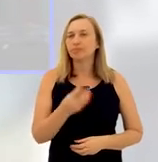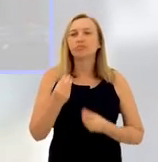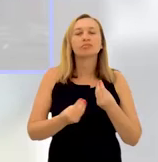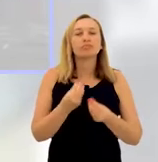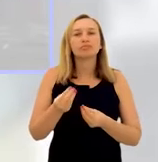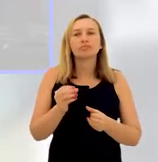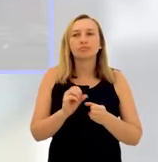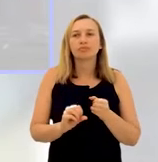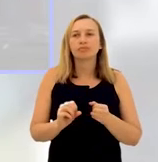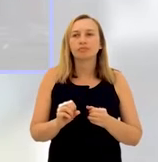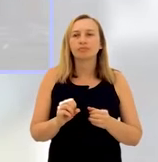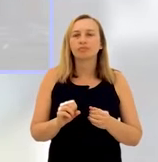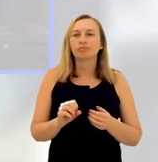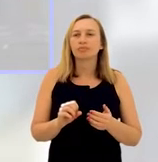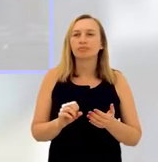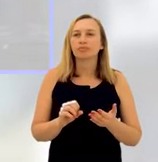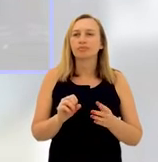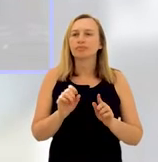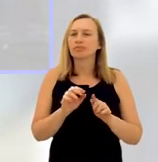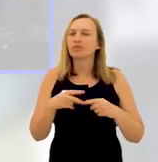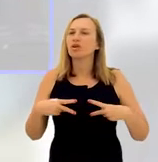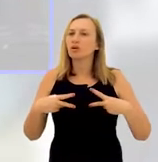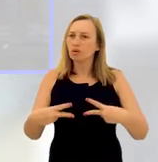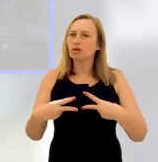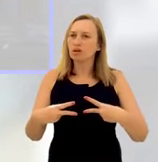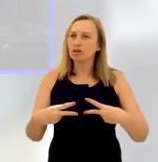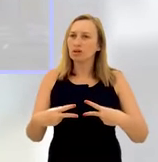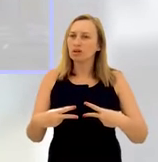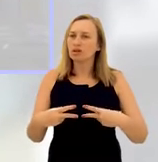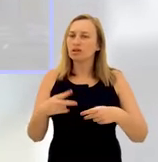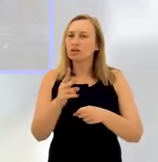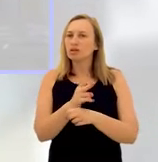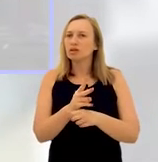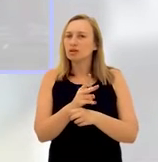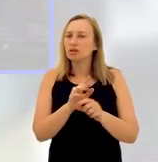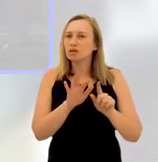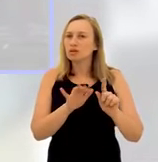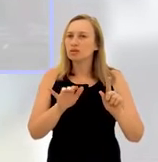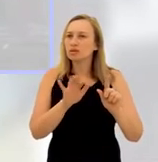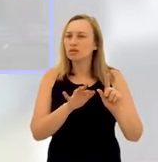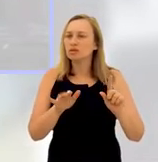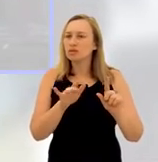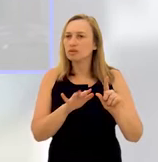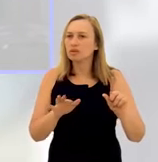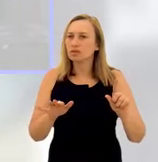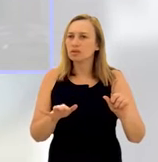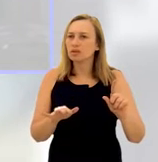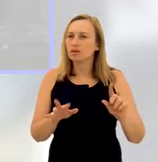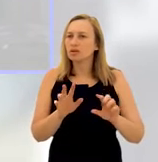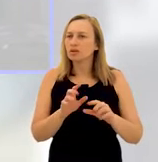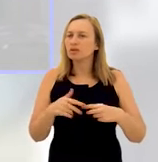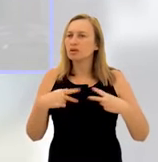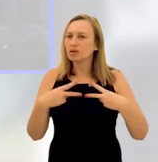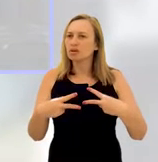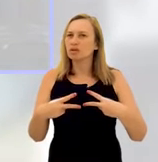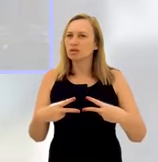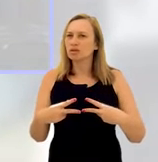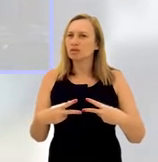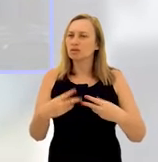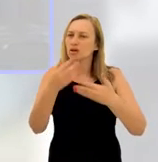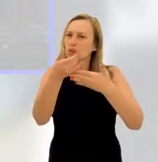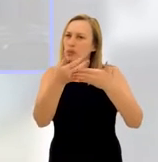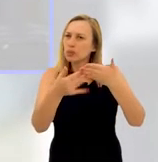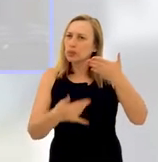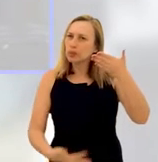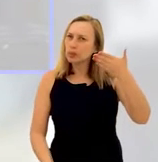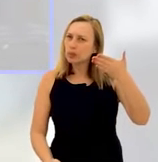denunciar, fazer a denúncia, como é que ela faz? Ela acessa o link, né? Vai ali no site de busca, digita a Maria da Penha Virtual, acessa esse link e